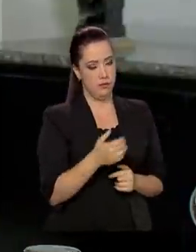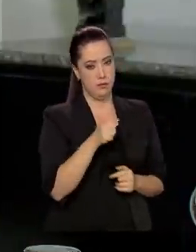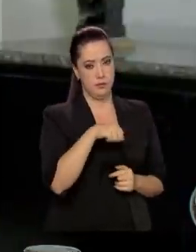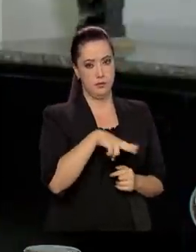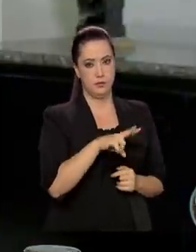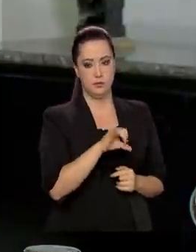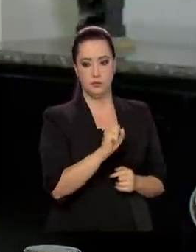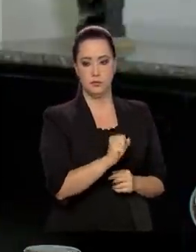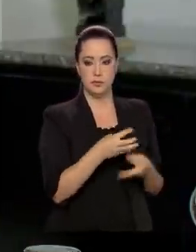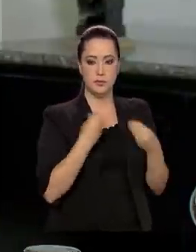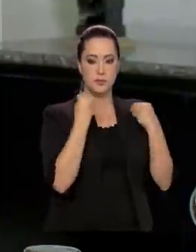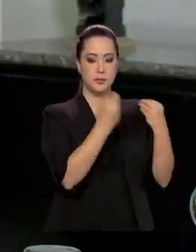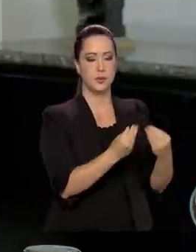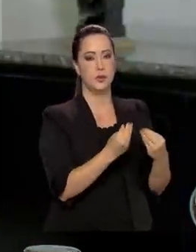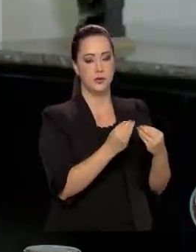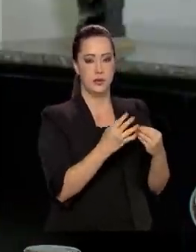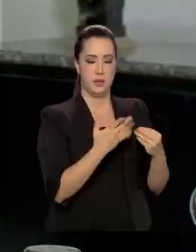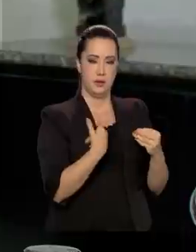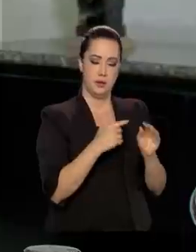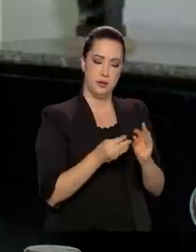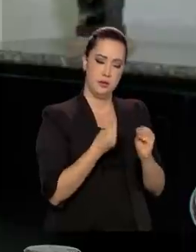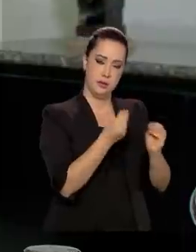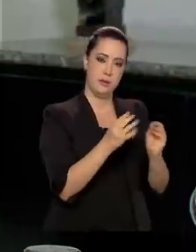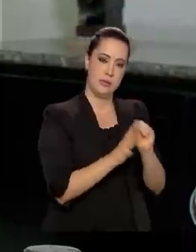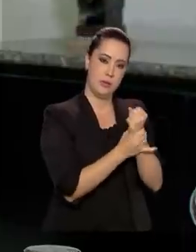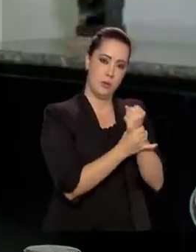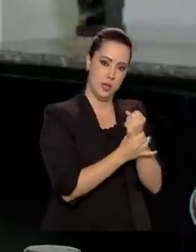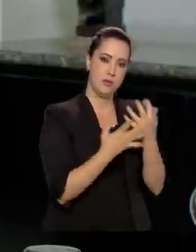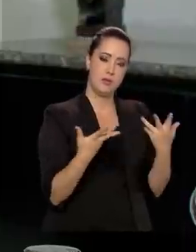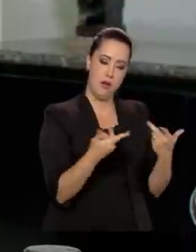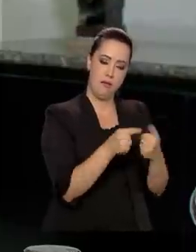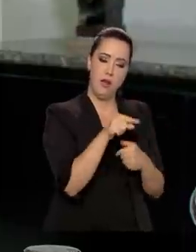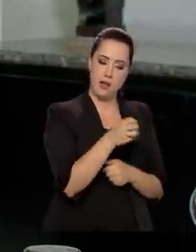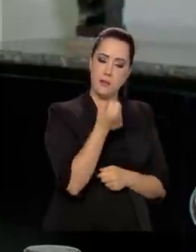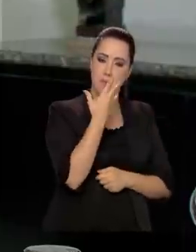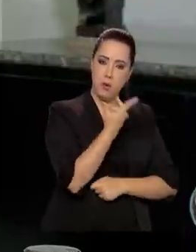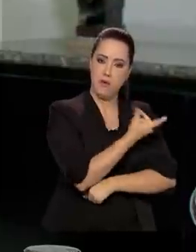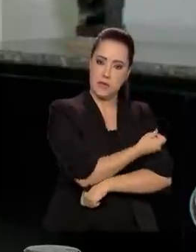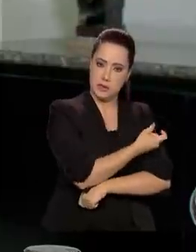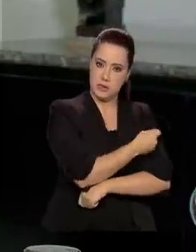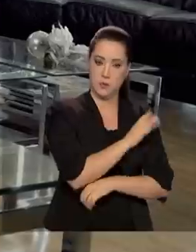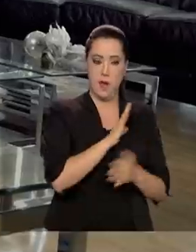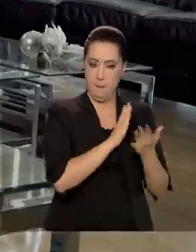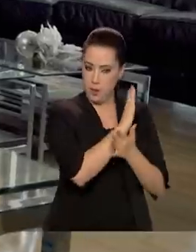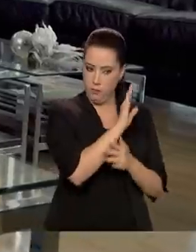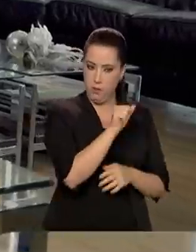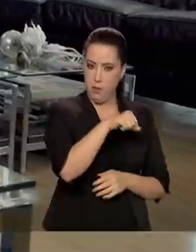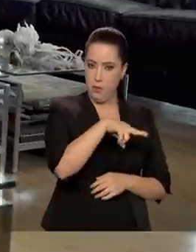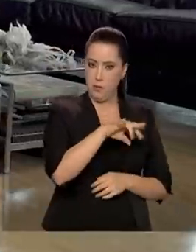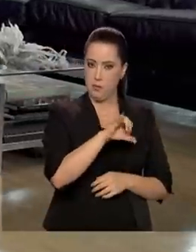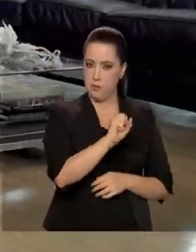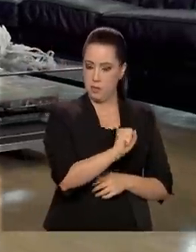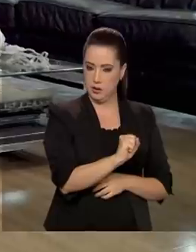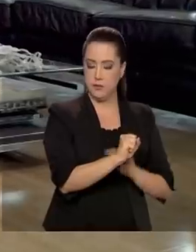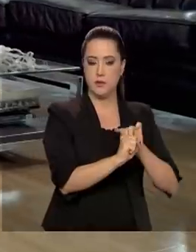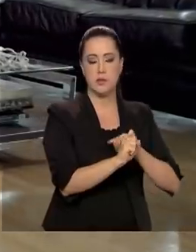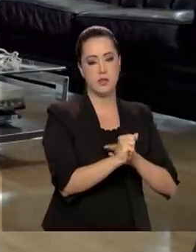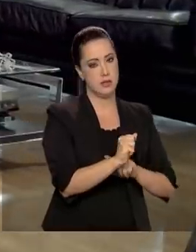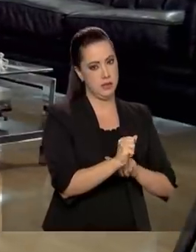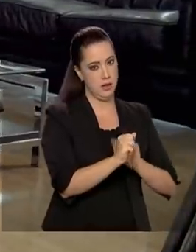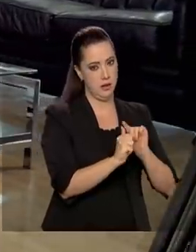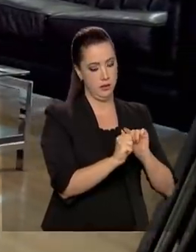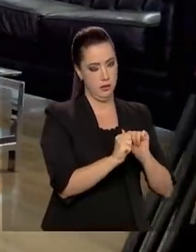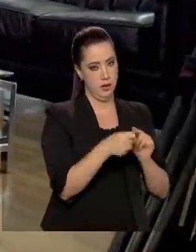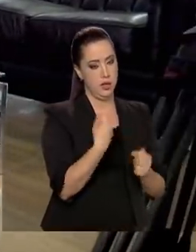segurança e eficácia. Uma vez registrada a vacina, no caso do Brasil, na Anvisa,